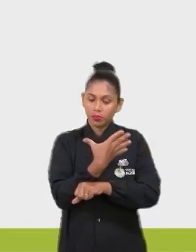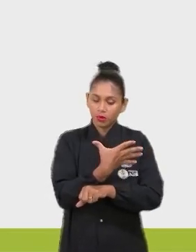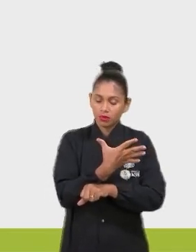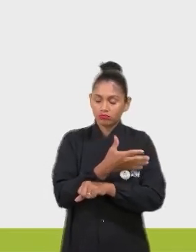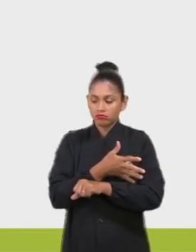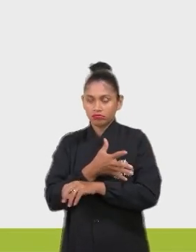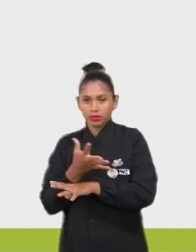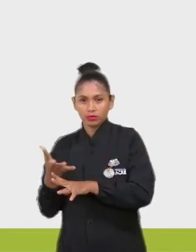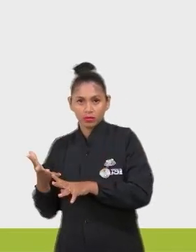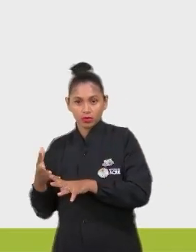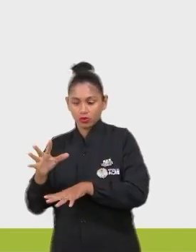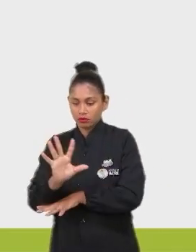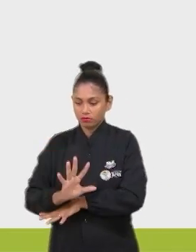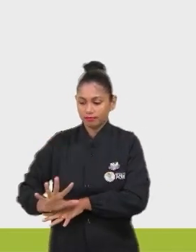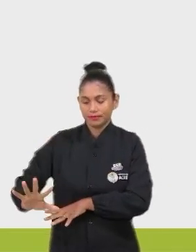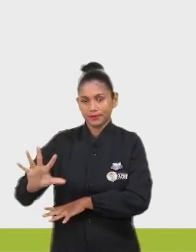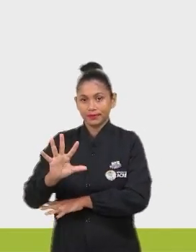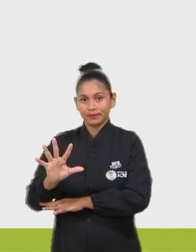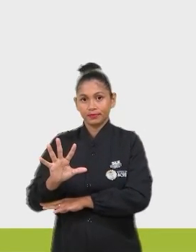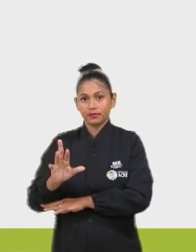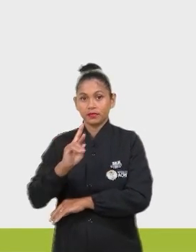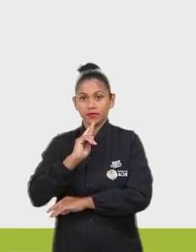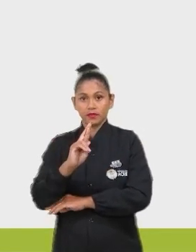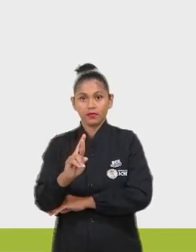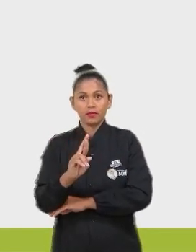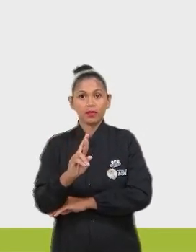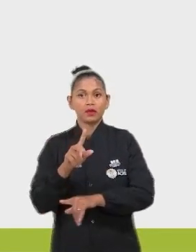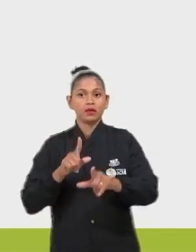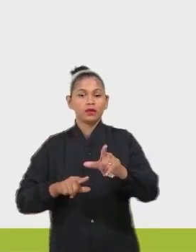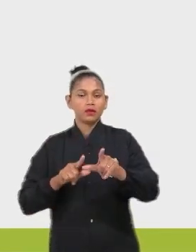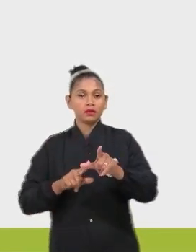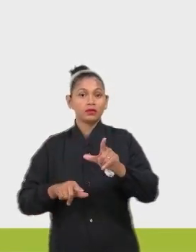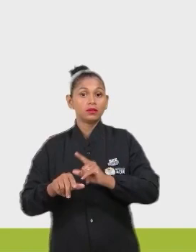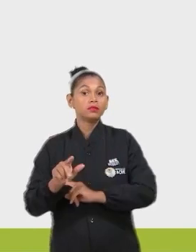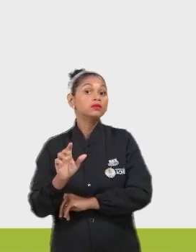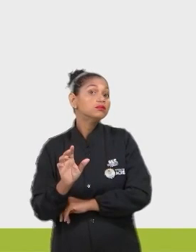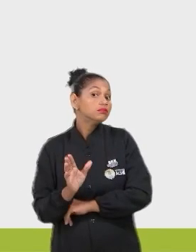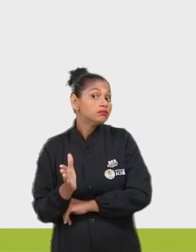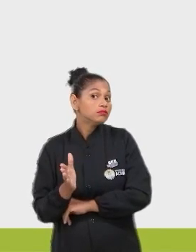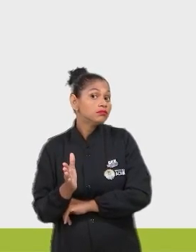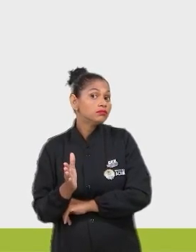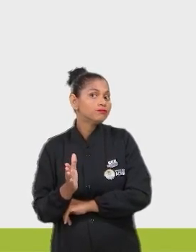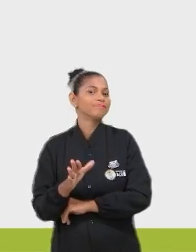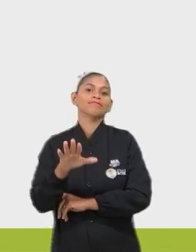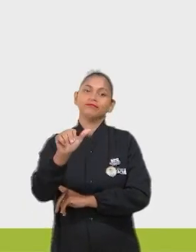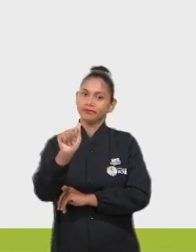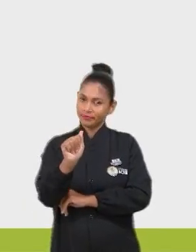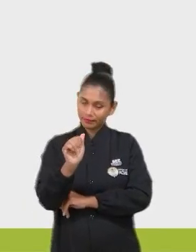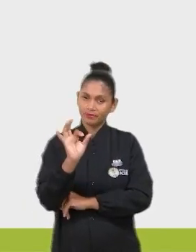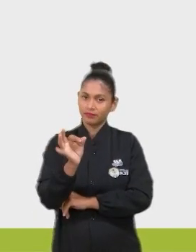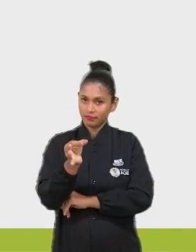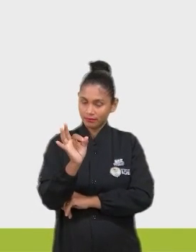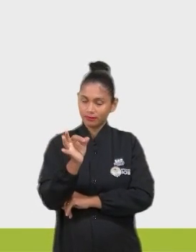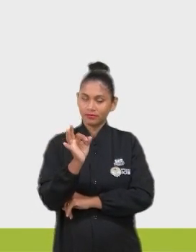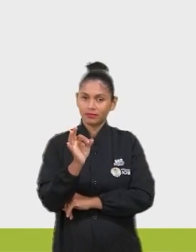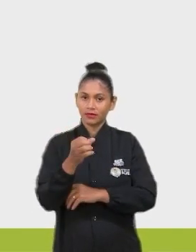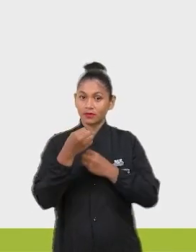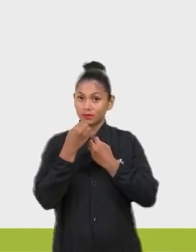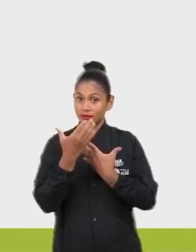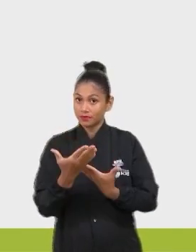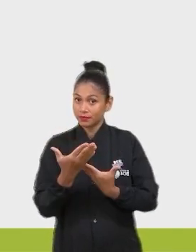dispessores de uma determinada região. Resposta correta, então, letra A. Ok, pessoal. Tudo bem.